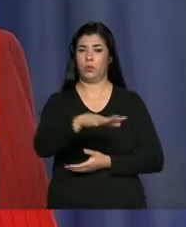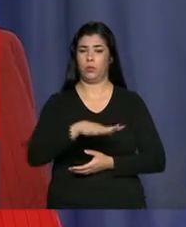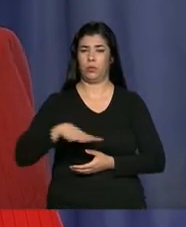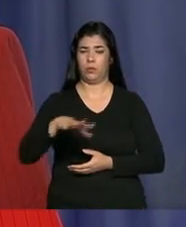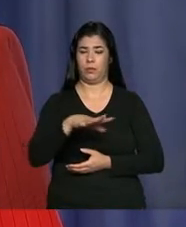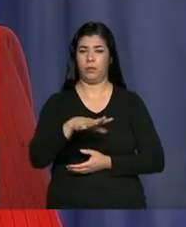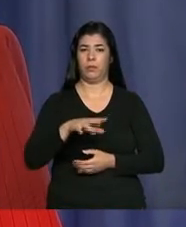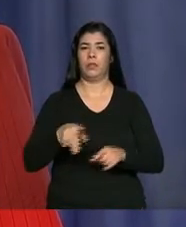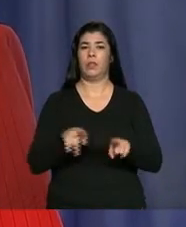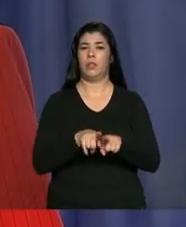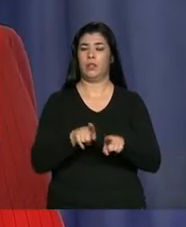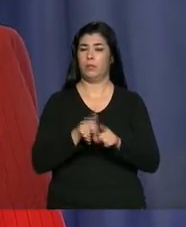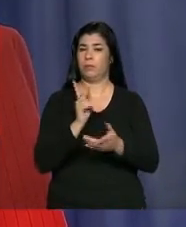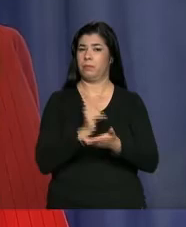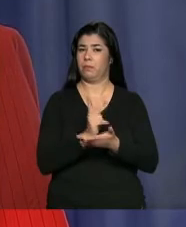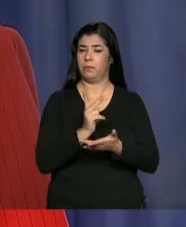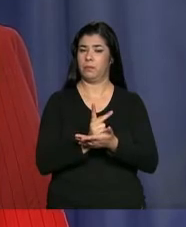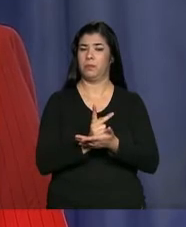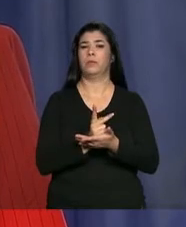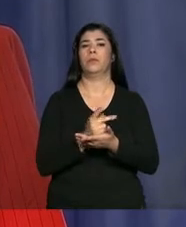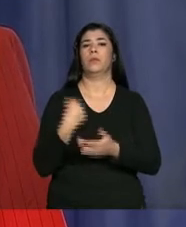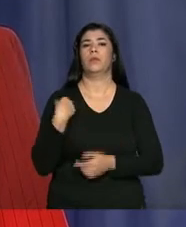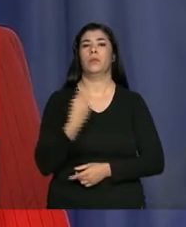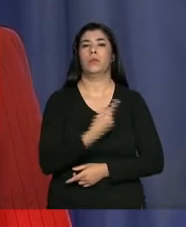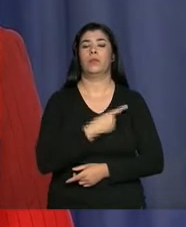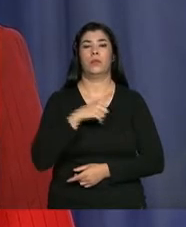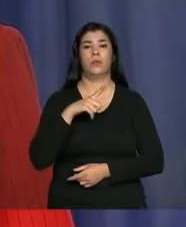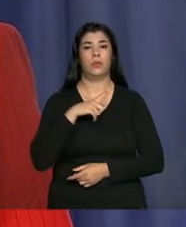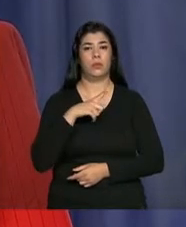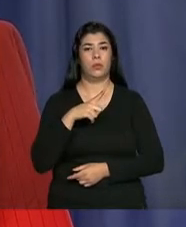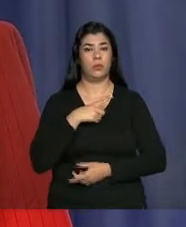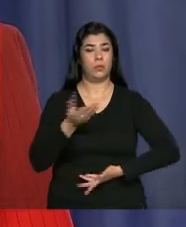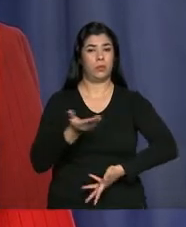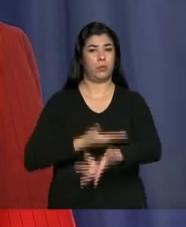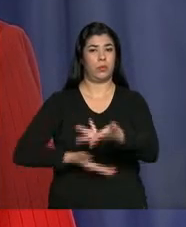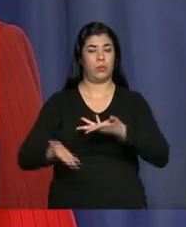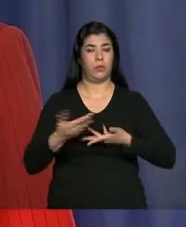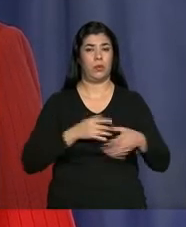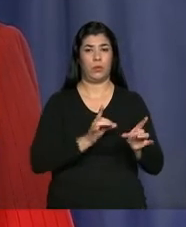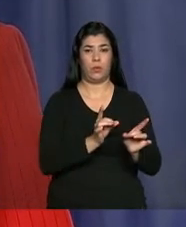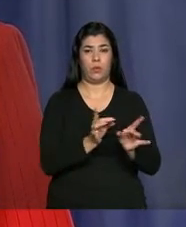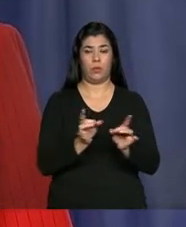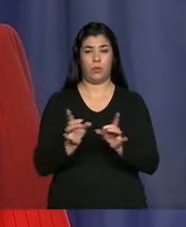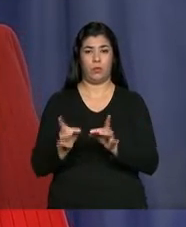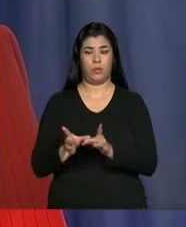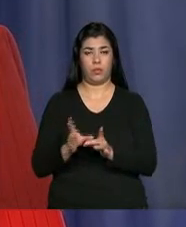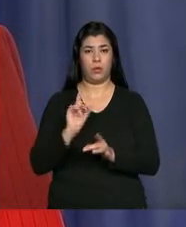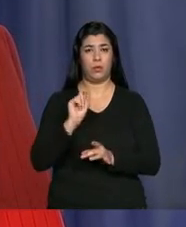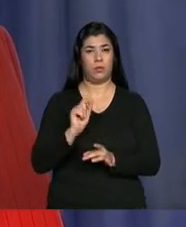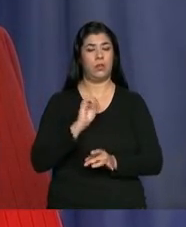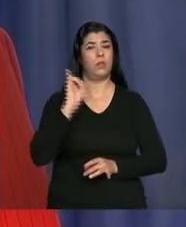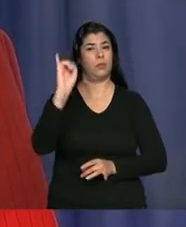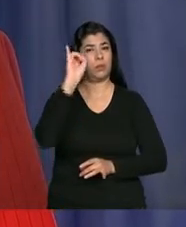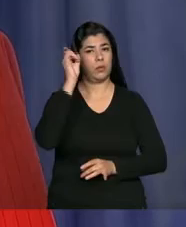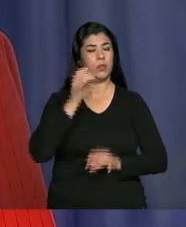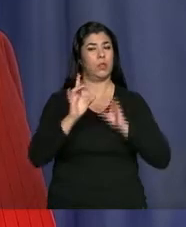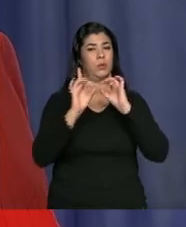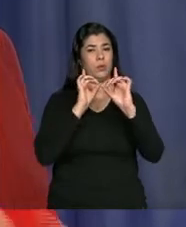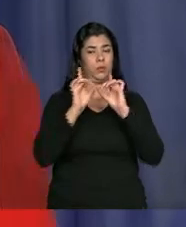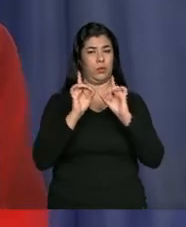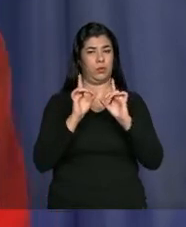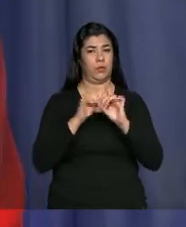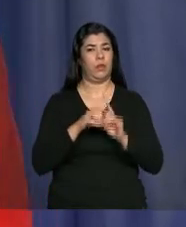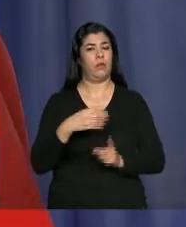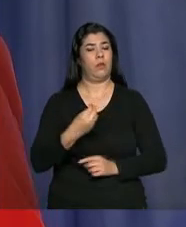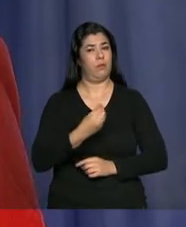E, ao mesmo tempo, nós temos uma relação comercial que importa desenvolver. Vivemos